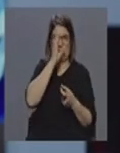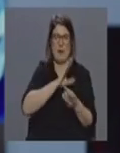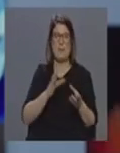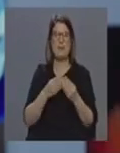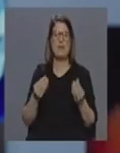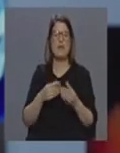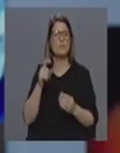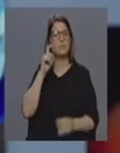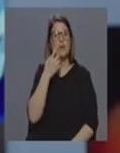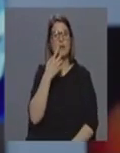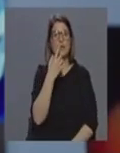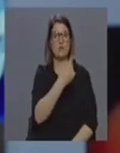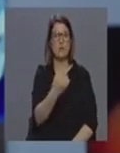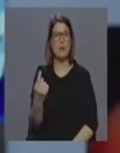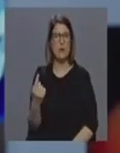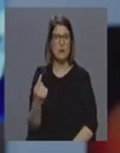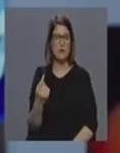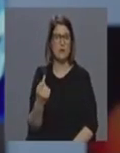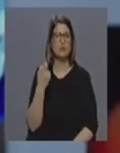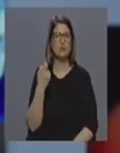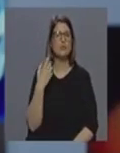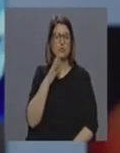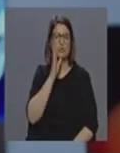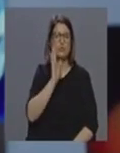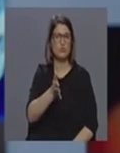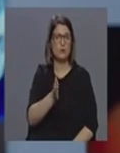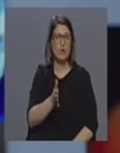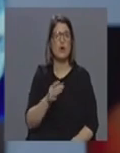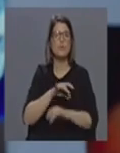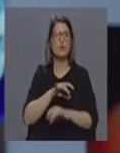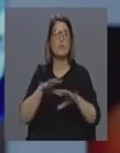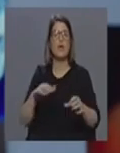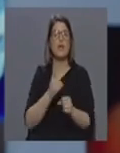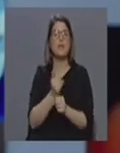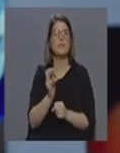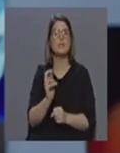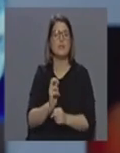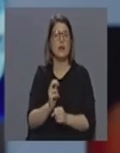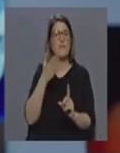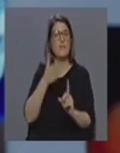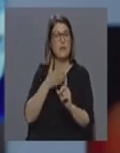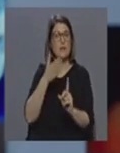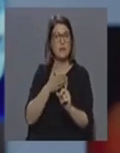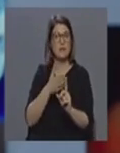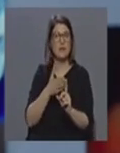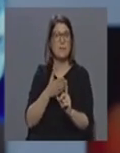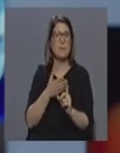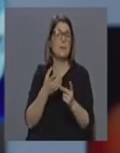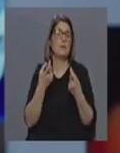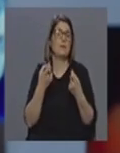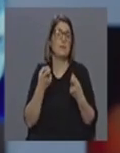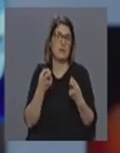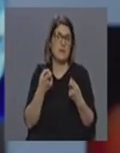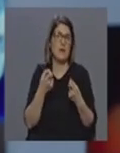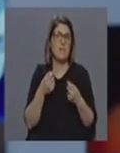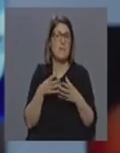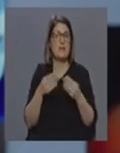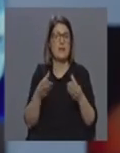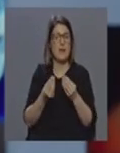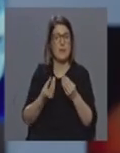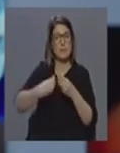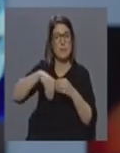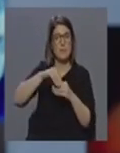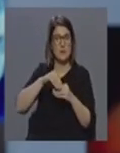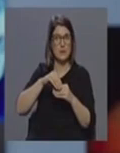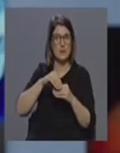individual e como há bocado estava a dizer e transmiti isso o hospital de São Espírito se era de referência tinha que ter um reforço de material e houve